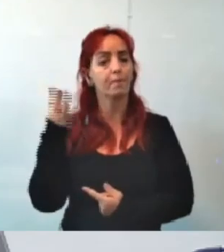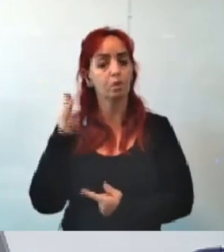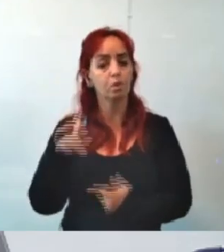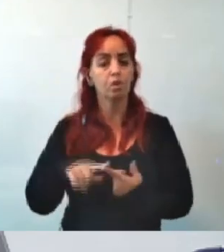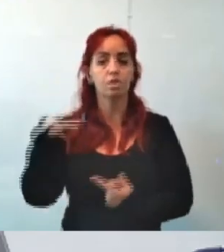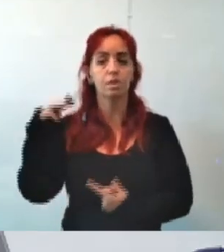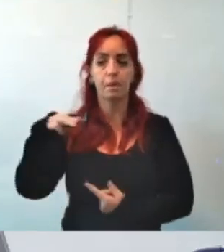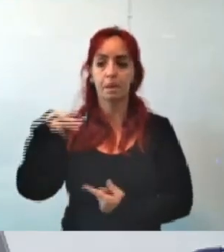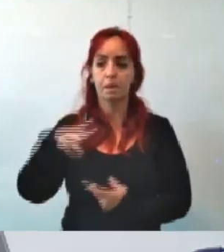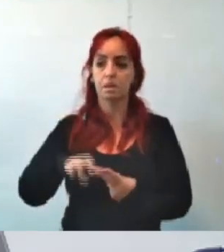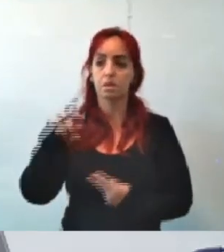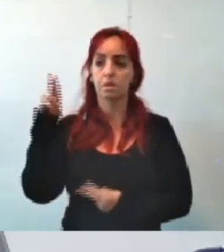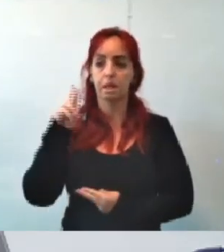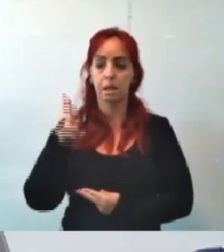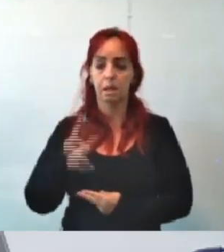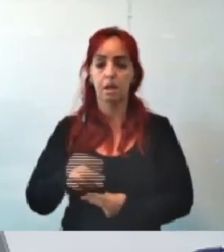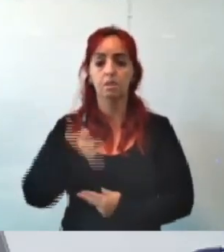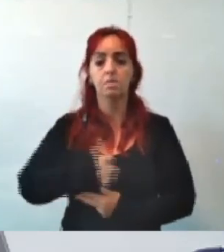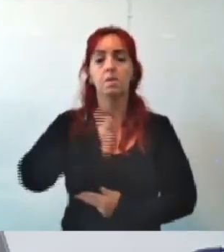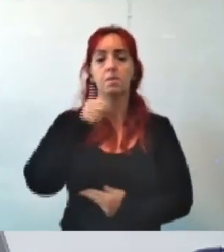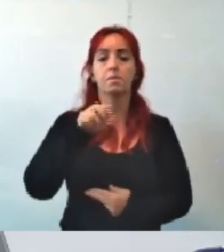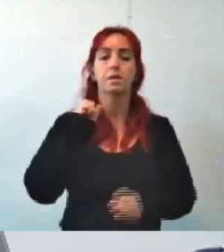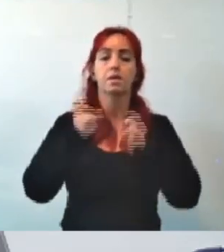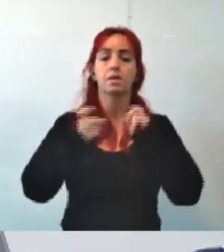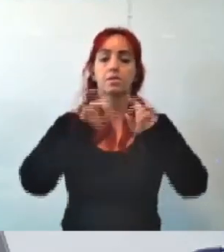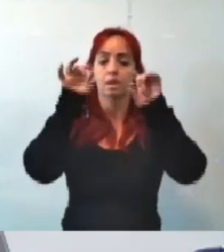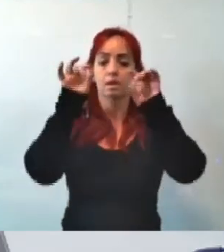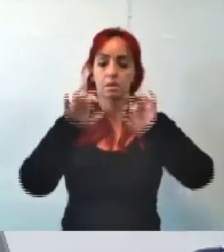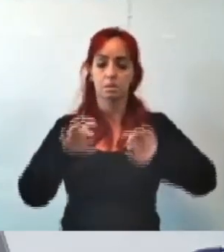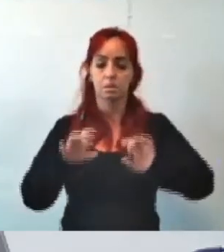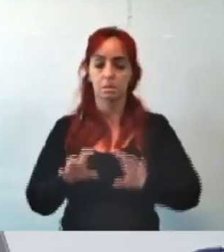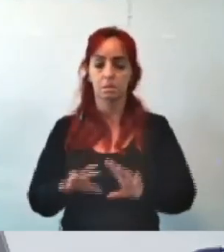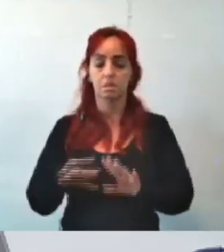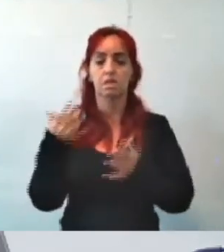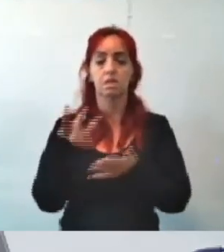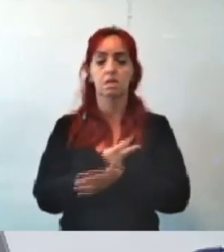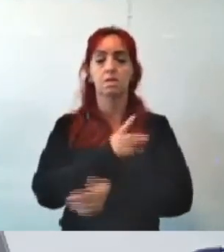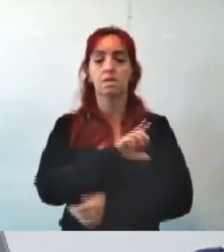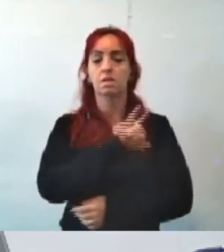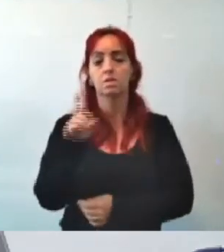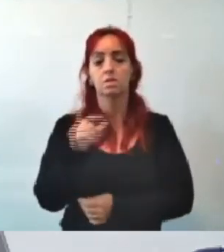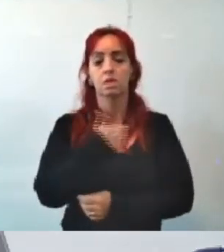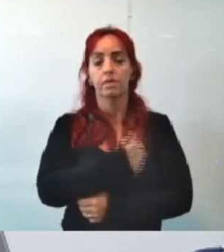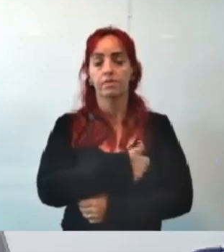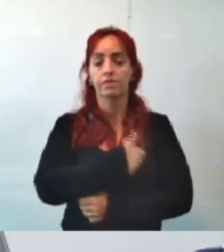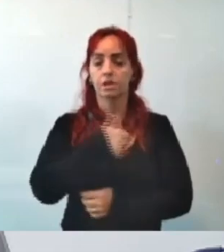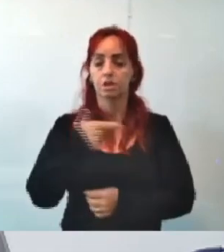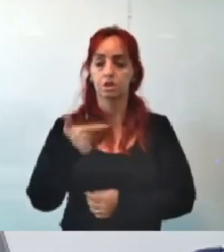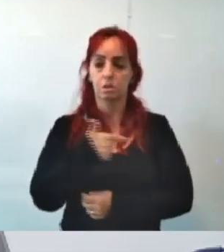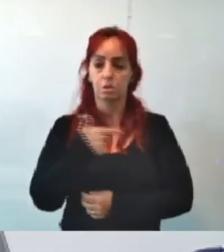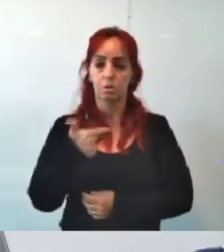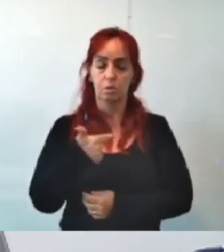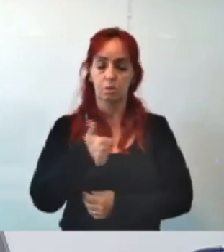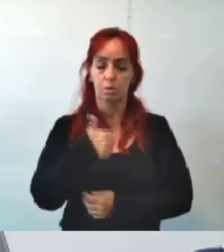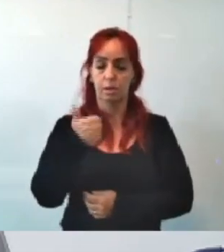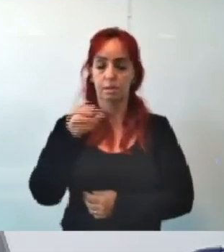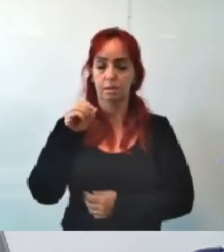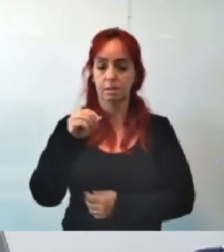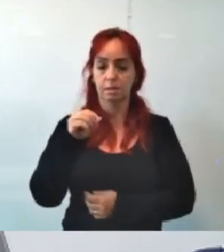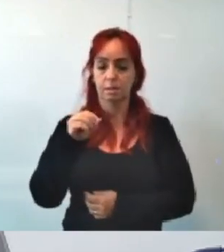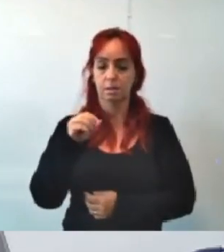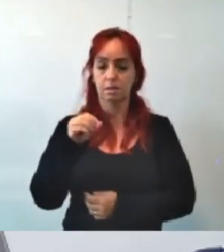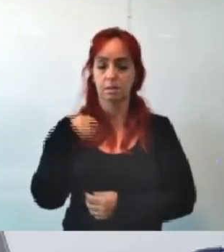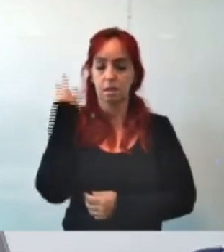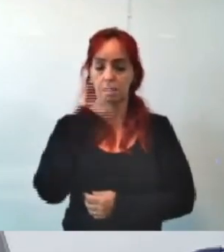Félix, Reinaldo Gomes, para a primeira reunião extraordinária a ser realizada no dia 21 de 10 de 2024, às 10 horas, no plenário